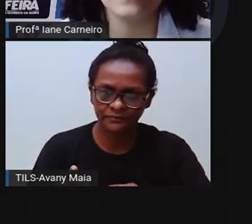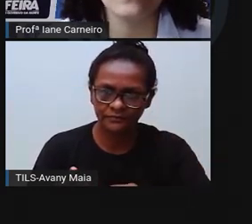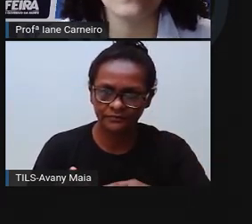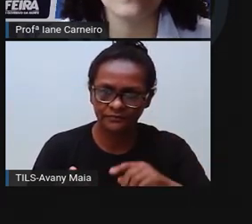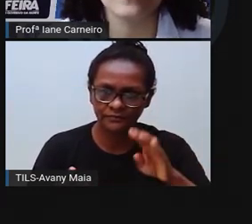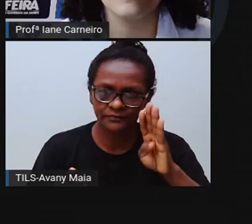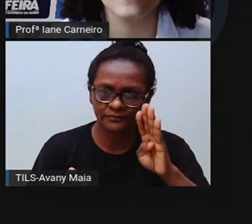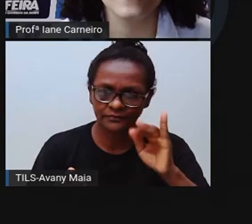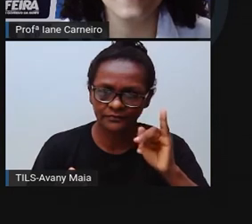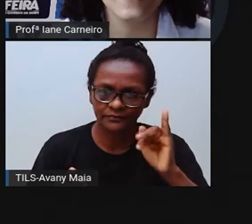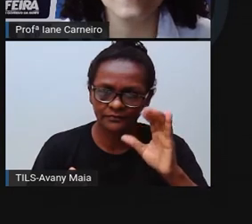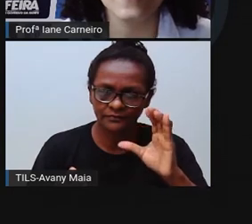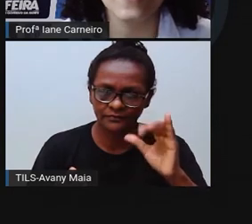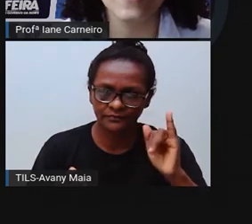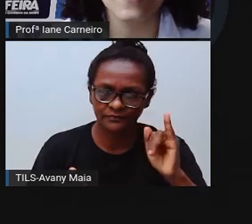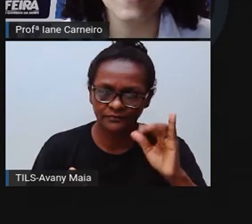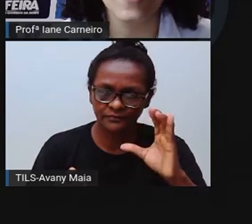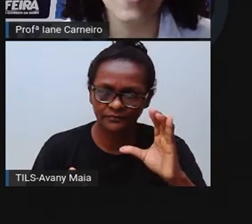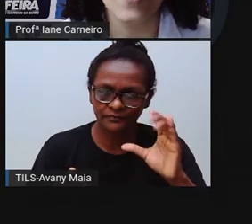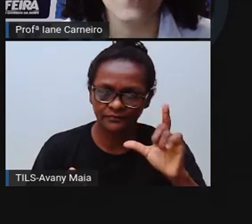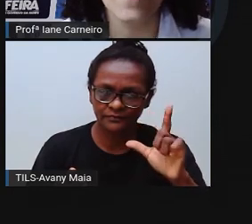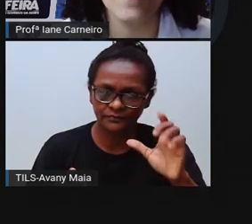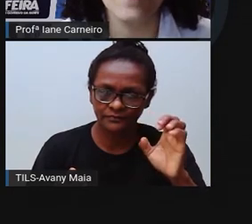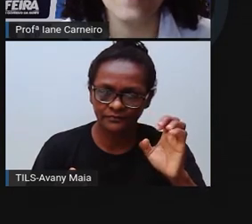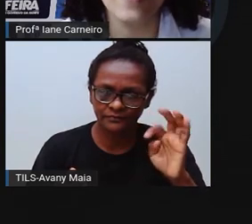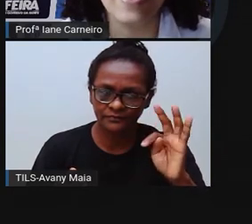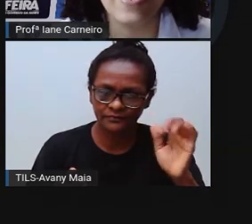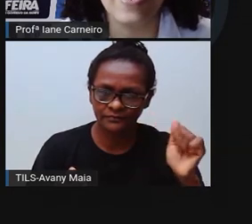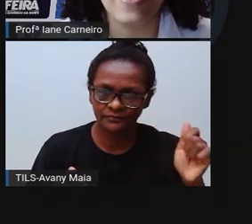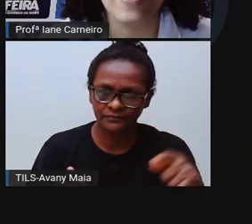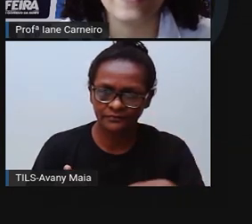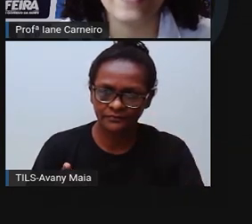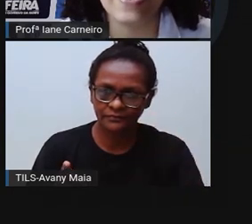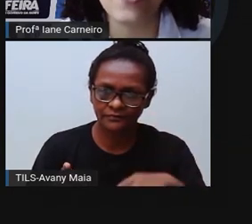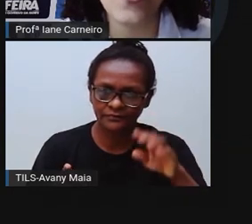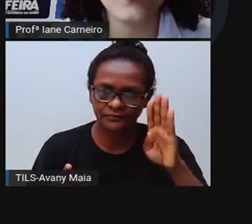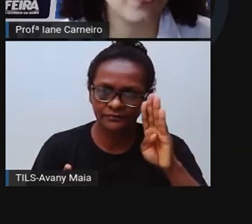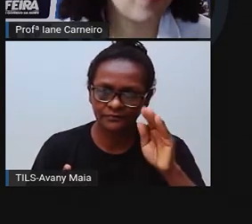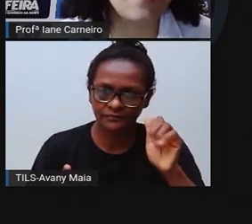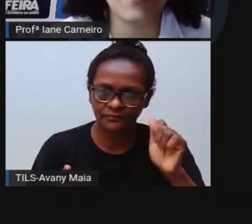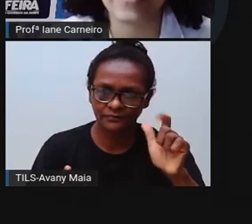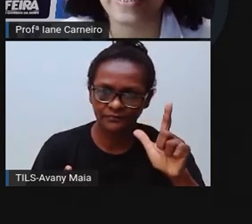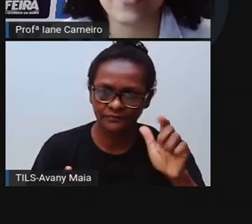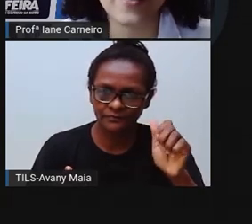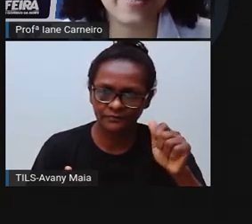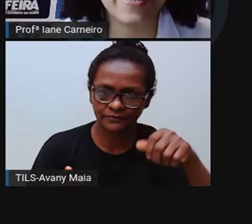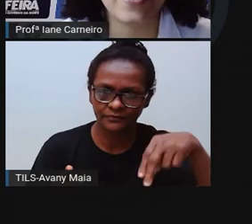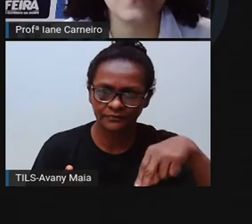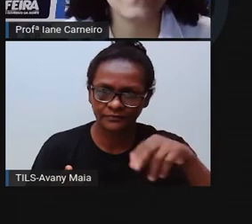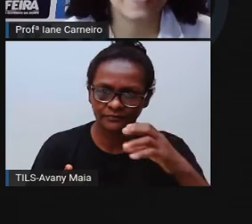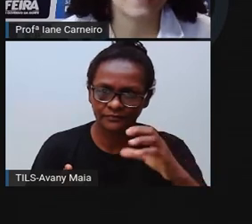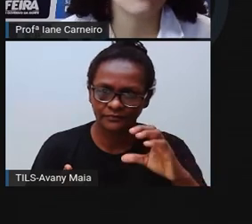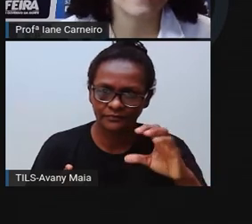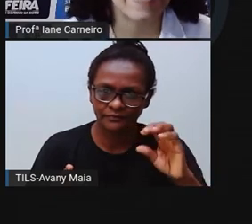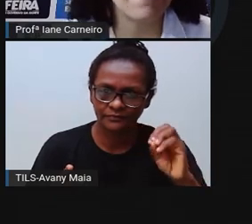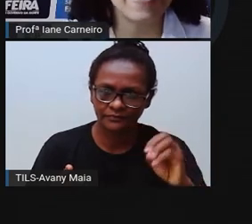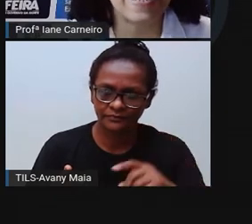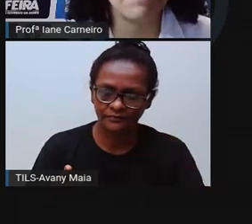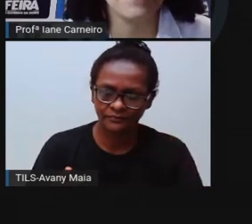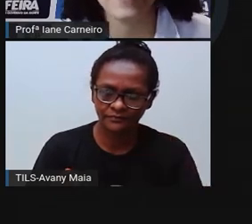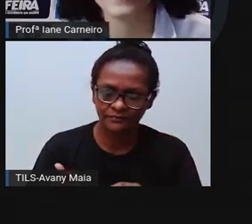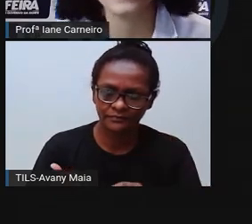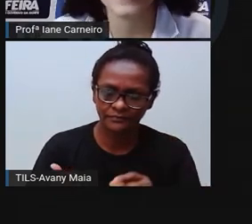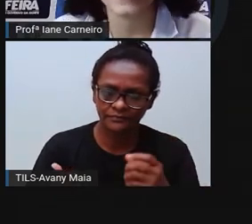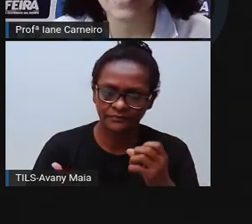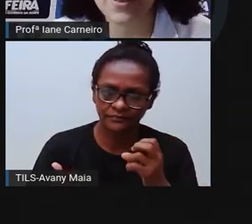5. Que brinquedo é esse? Ó. Quem aí gosta? Eu amo brincar com esse brinquedo. É o quebra